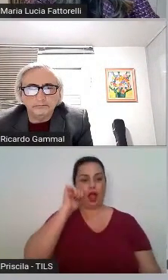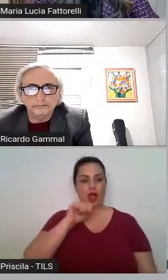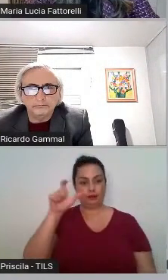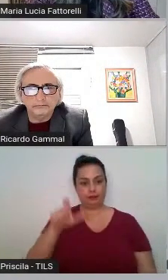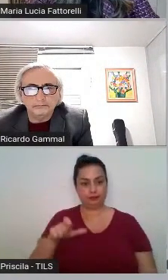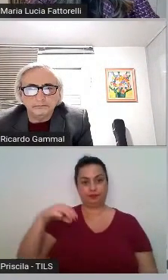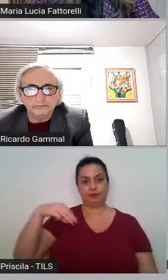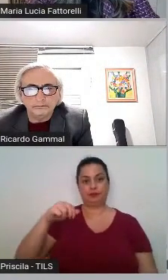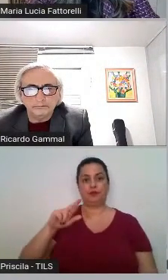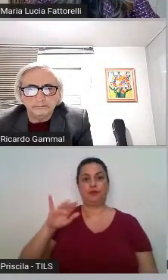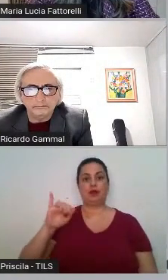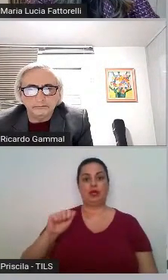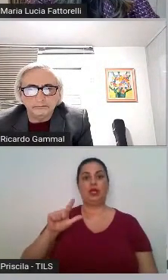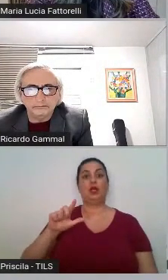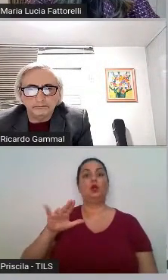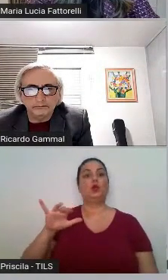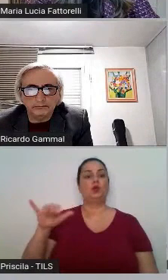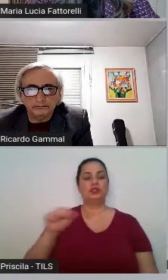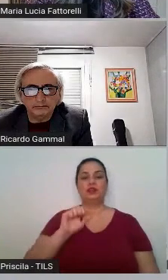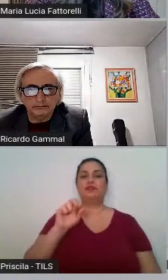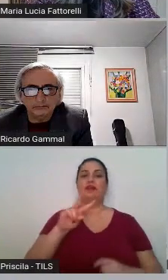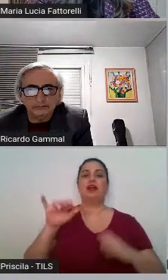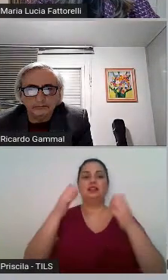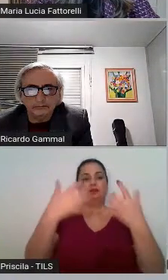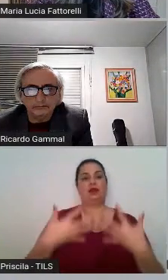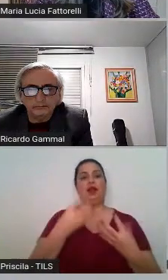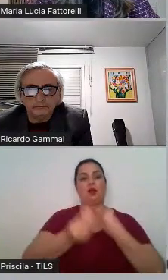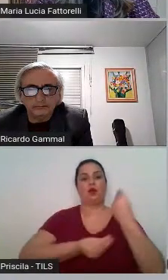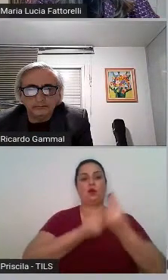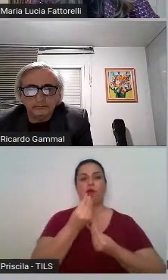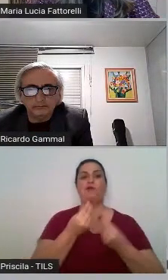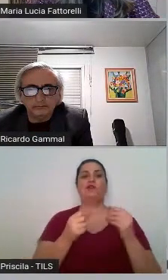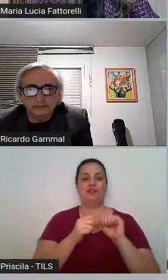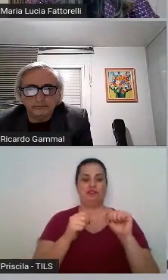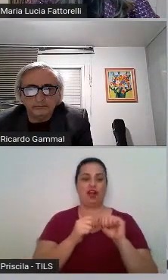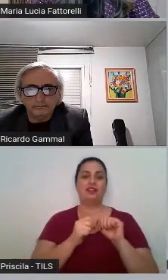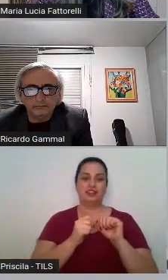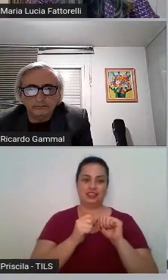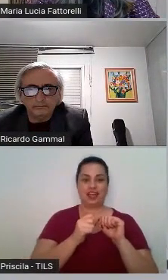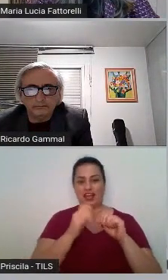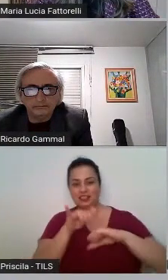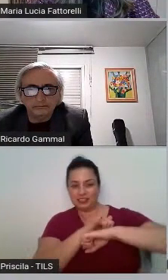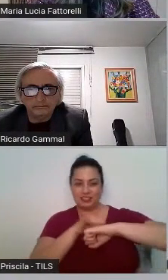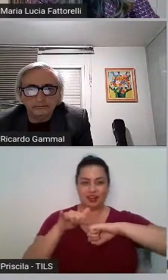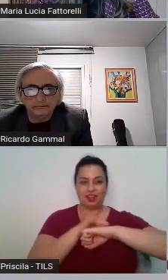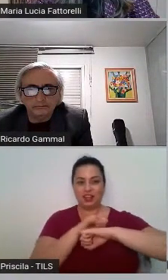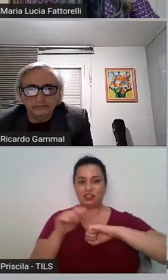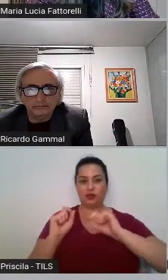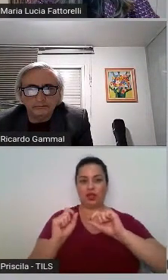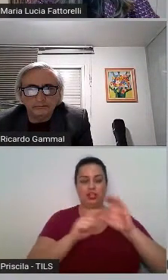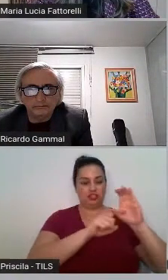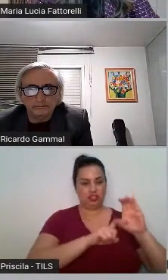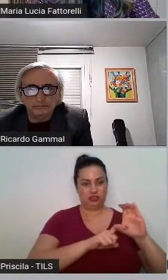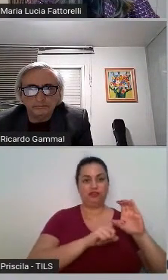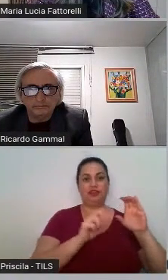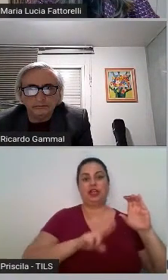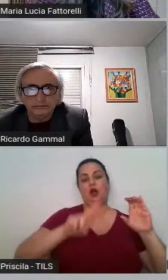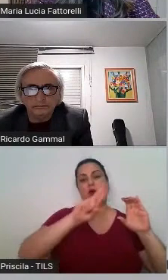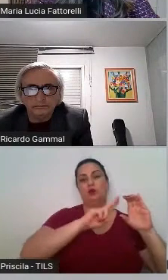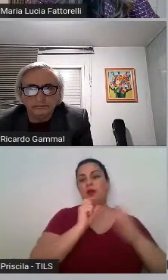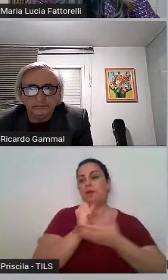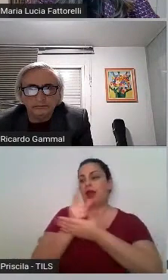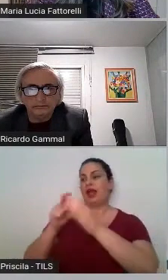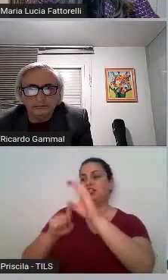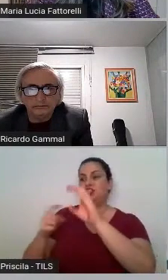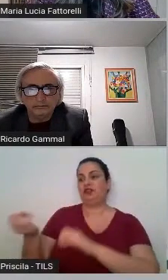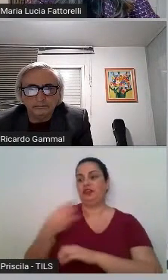com detalhes o que isso funciona, como é que isso funciona, né, e vocês vejam que